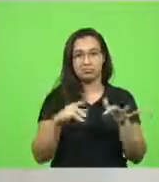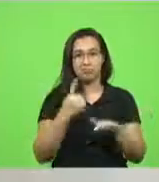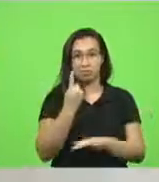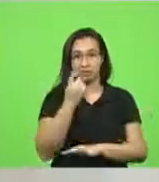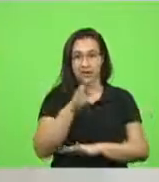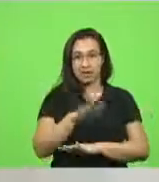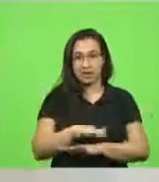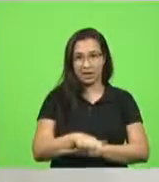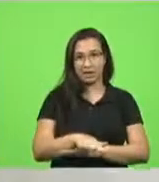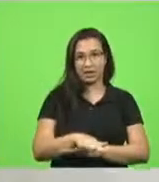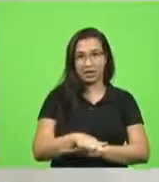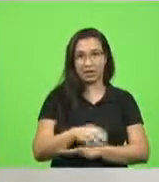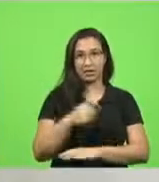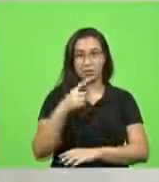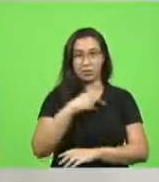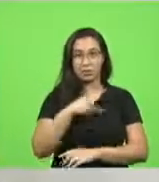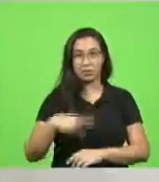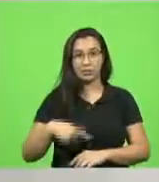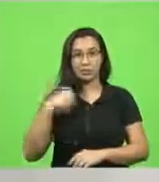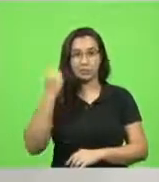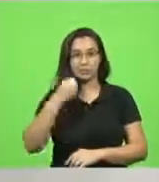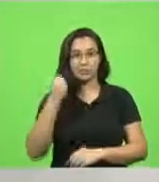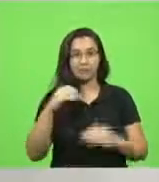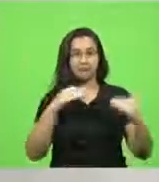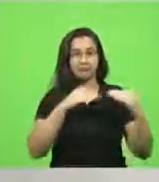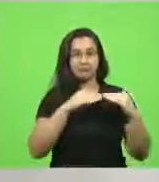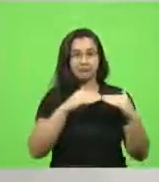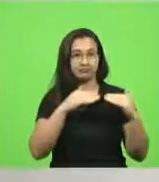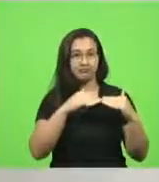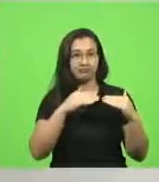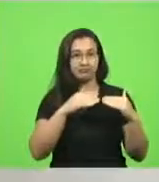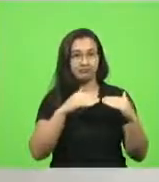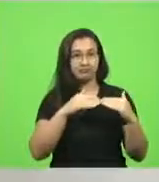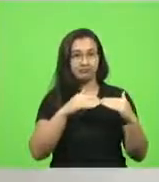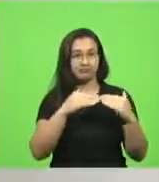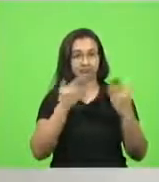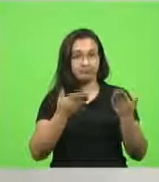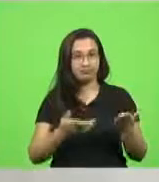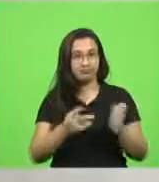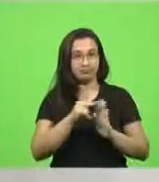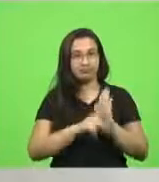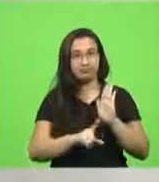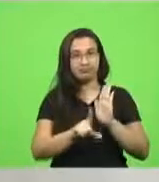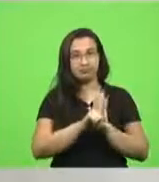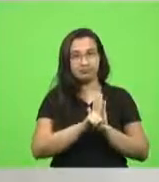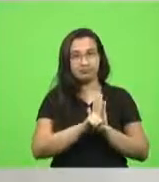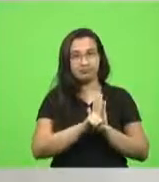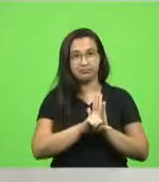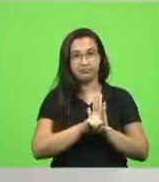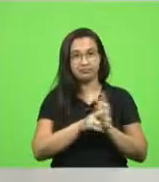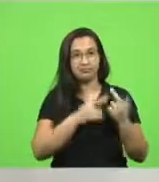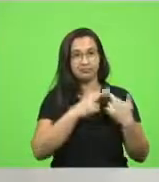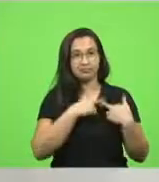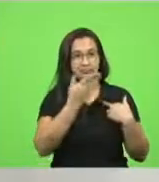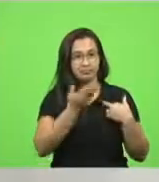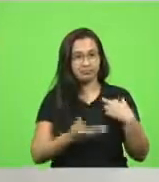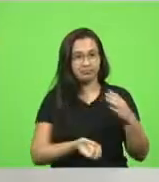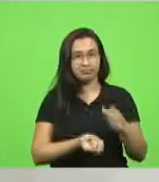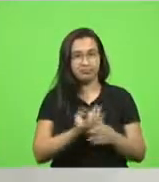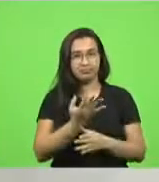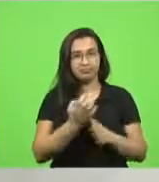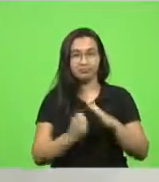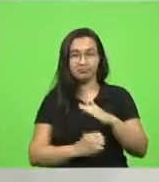que o presidente do Senado, inclusive, concordou em pautar um projeto de lei de sua autoria que permite que as empresas,